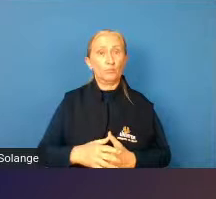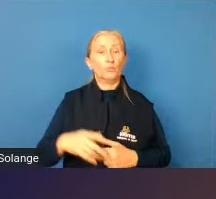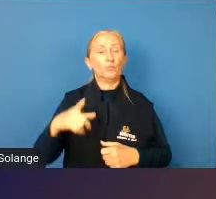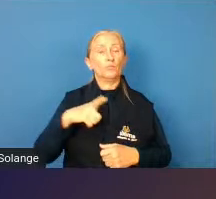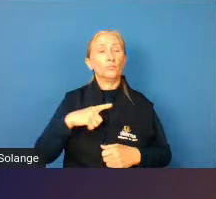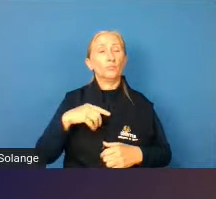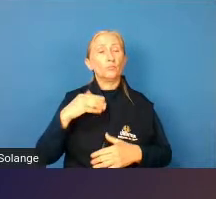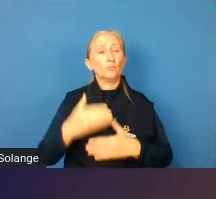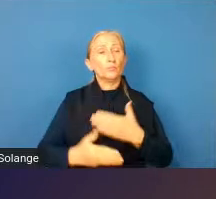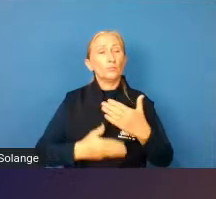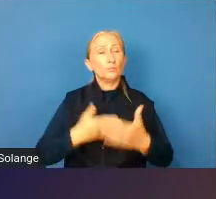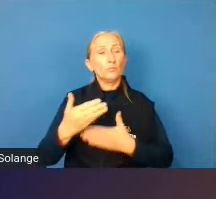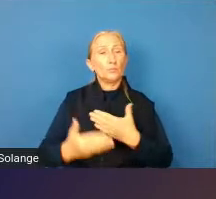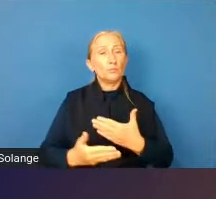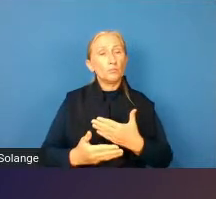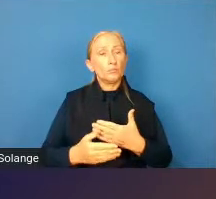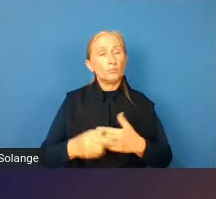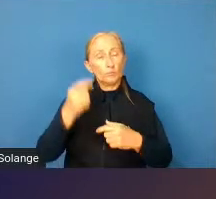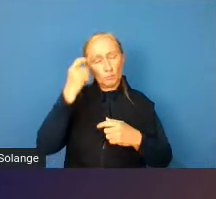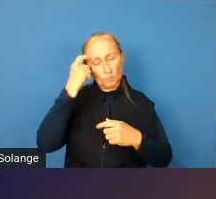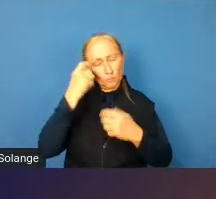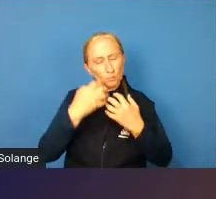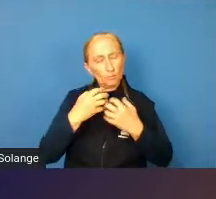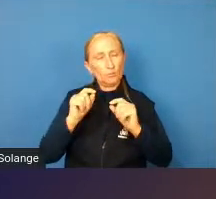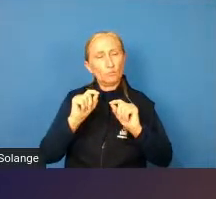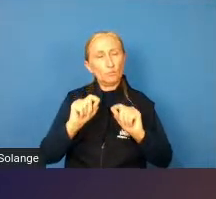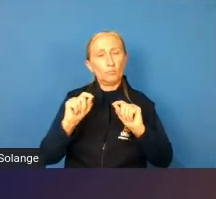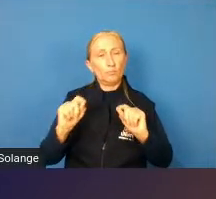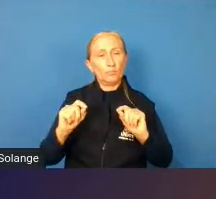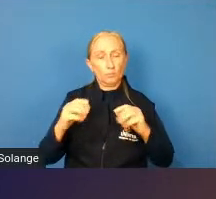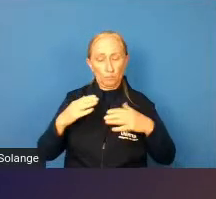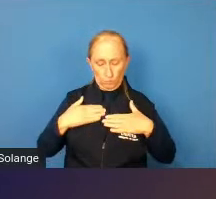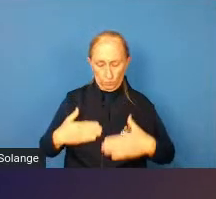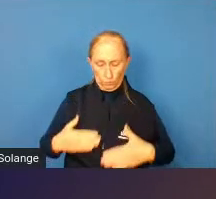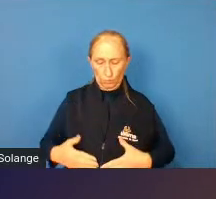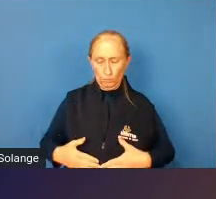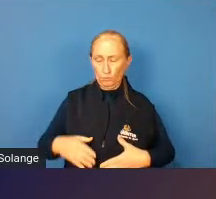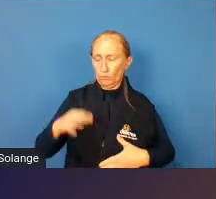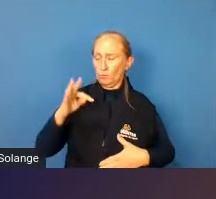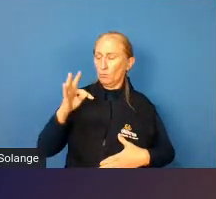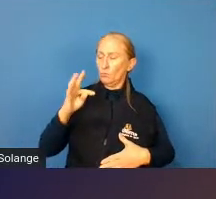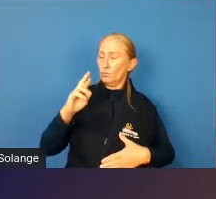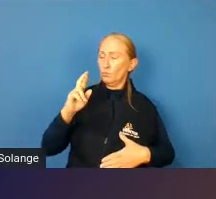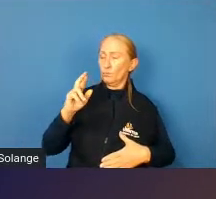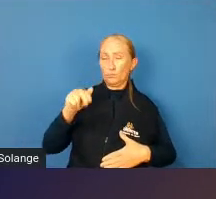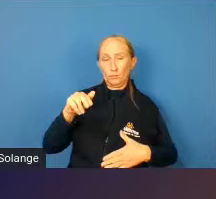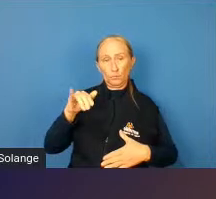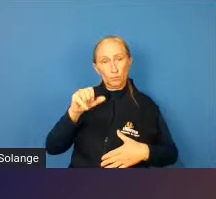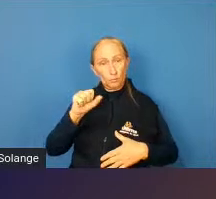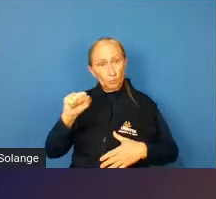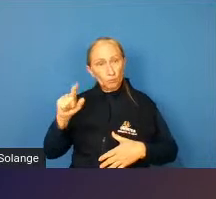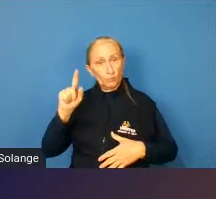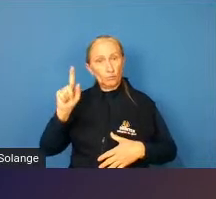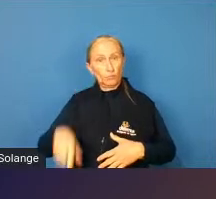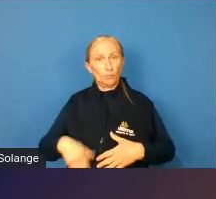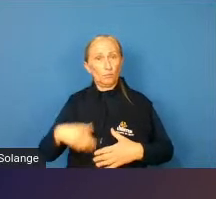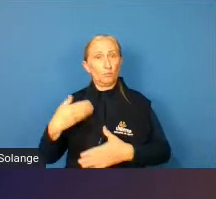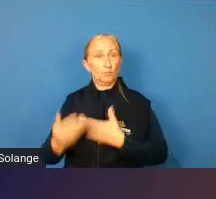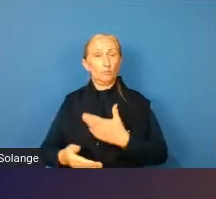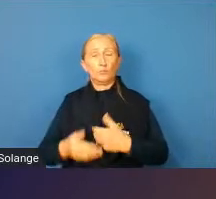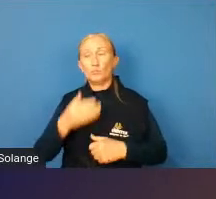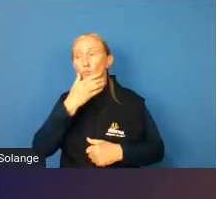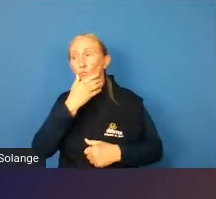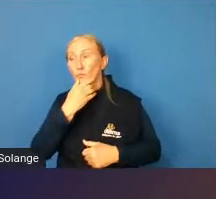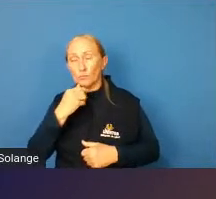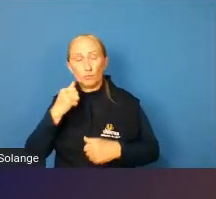passa a pensar sobre esse corpo trans. Então, enquanto educadores e educadoras